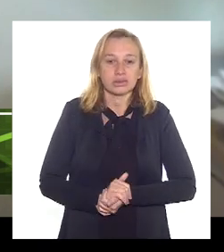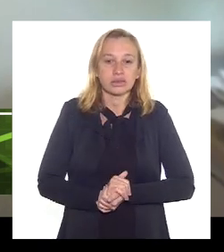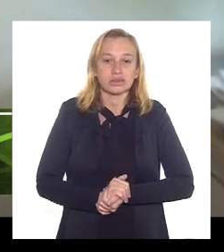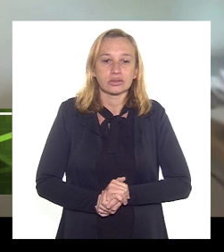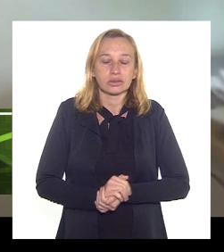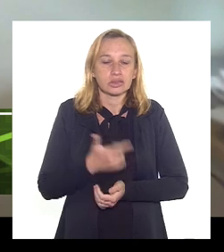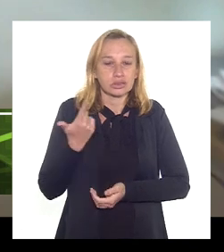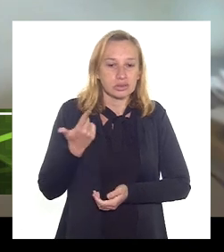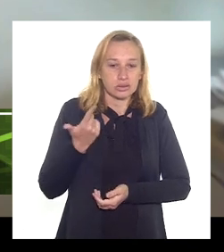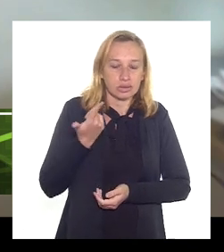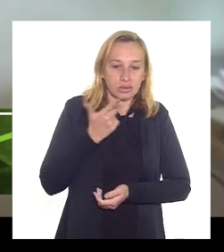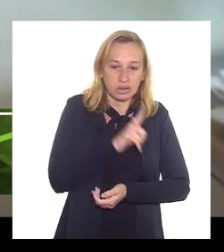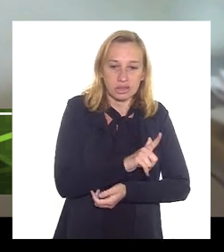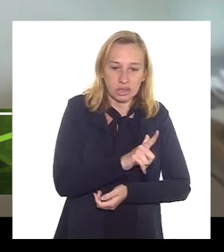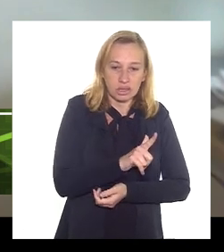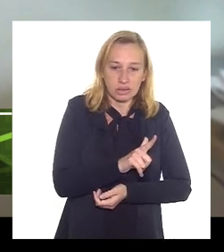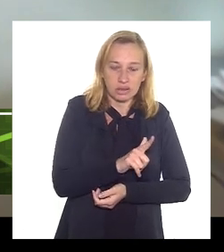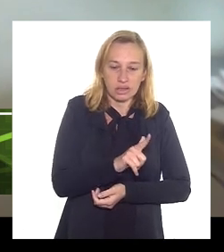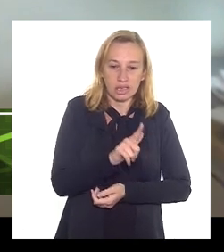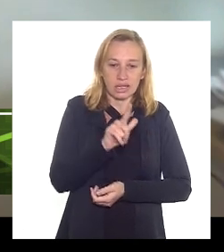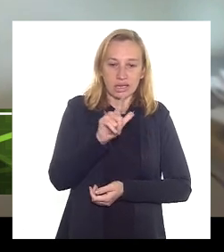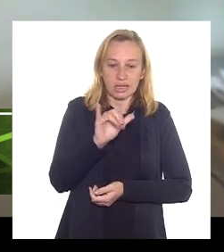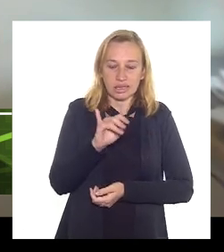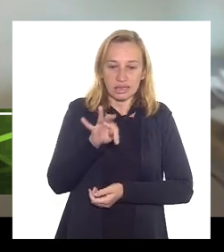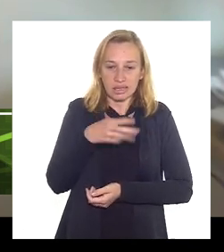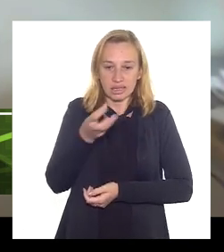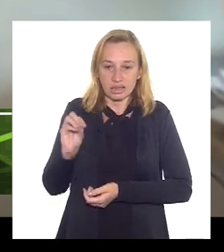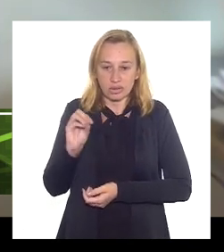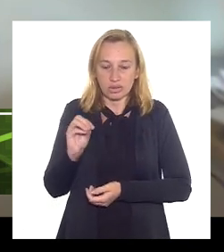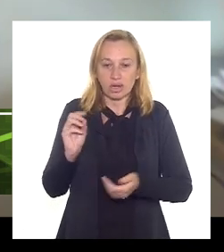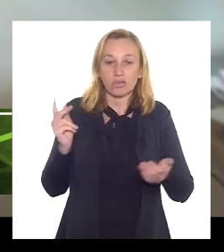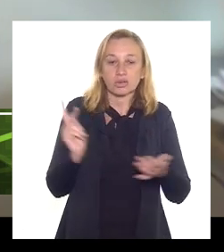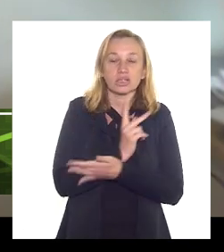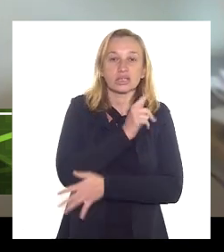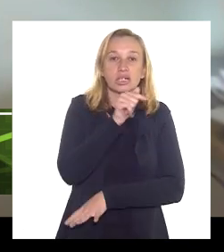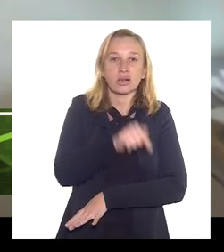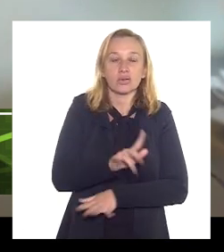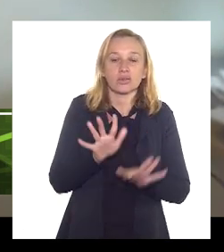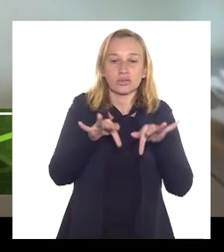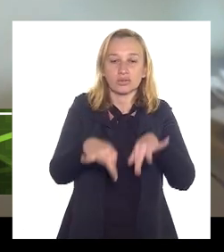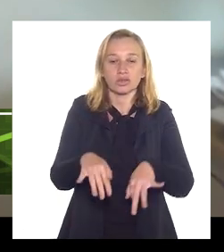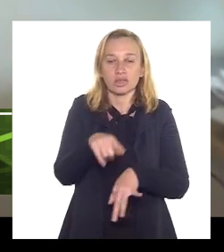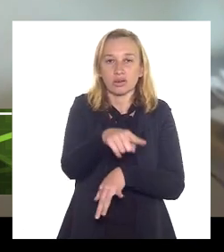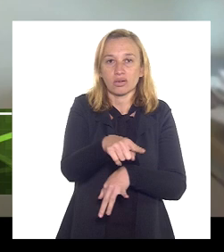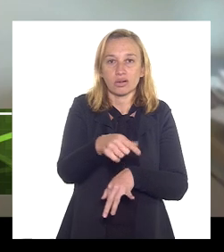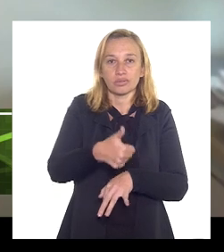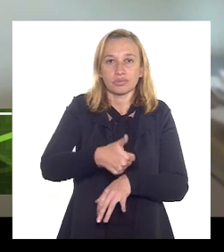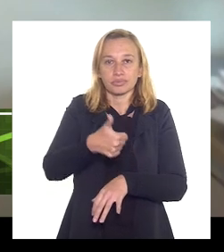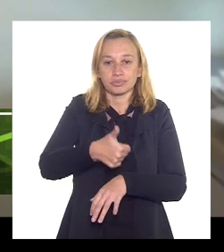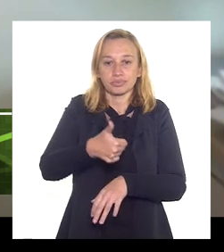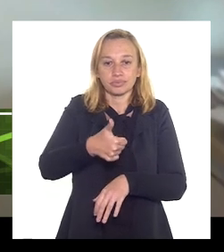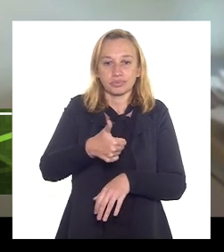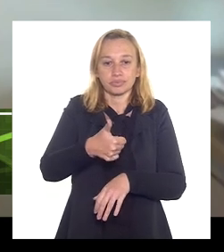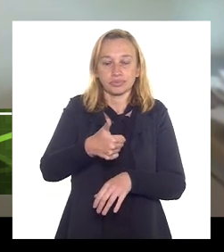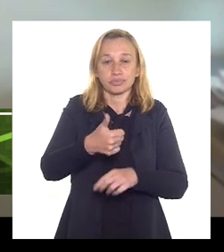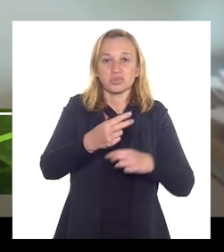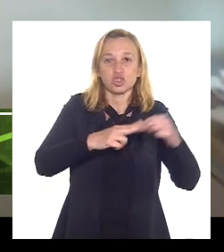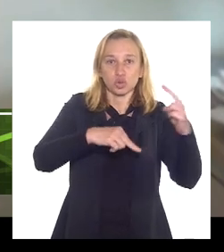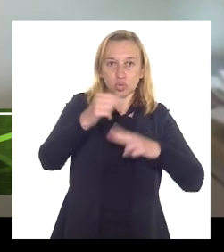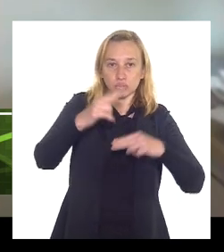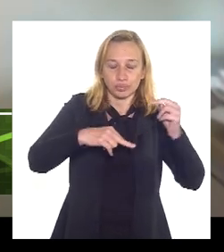licitações que acontecerão agora no final do primeiro semestre, em junho,